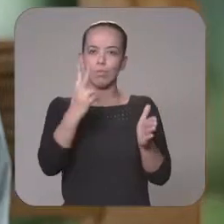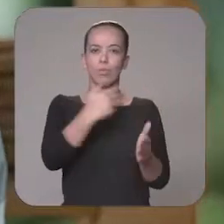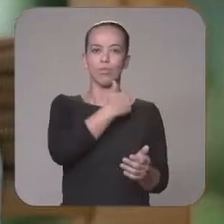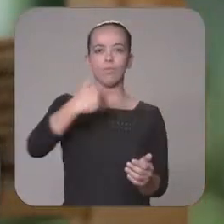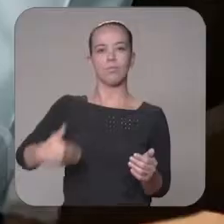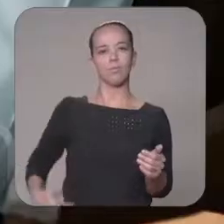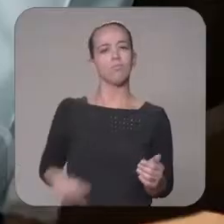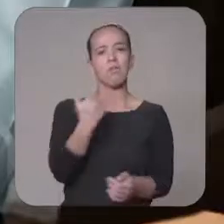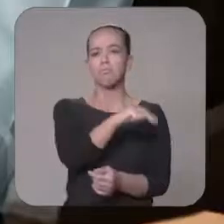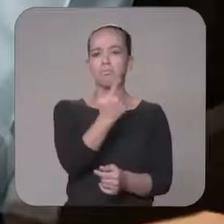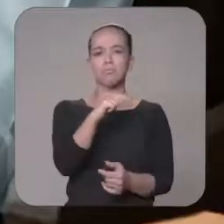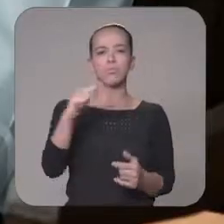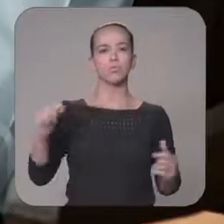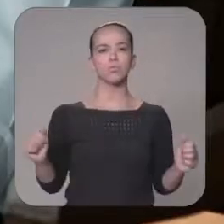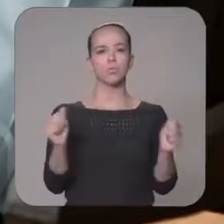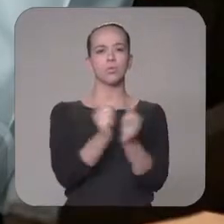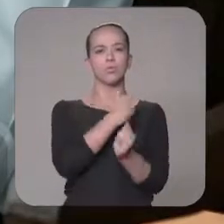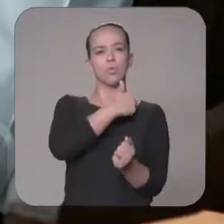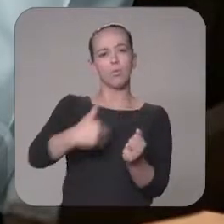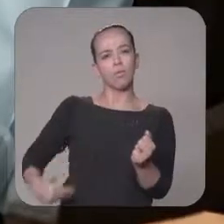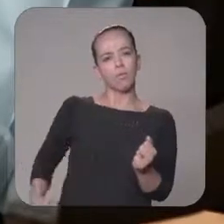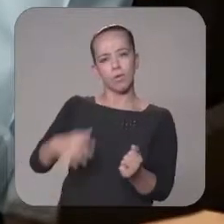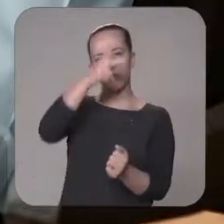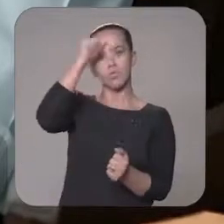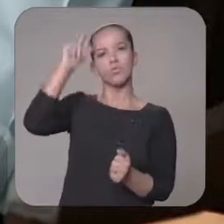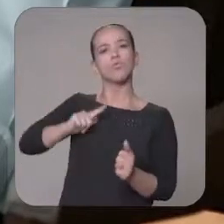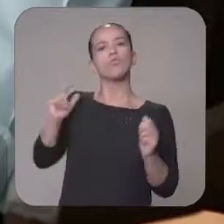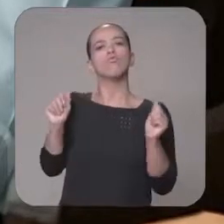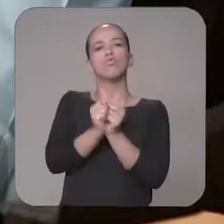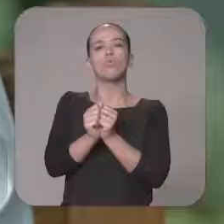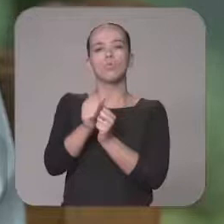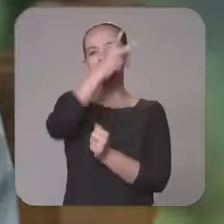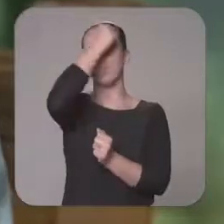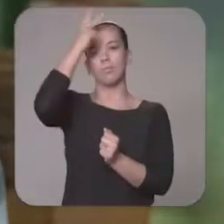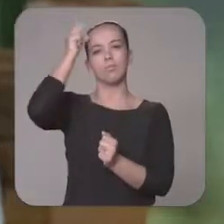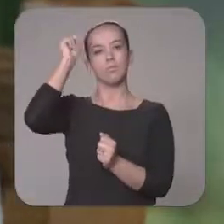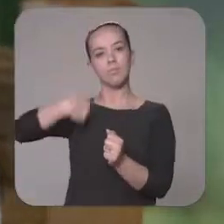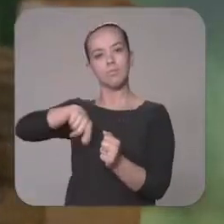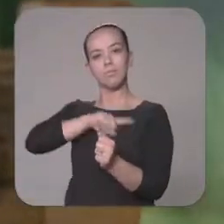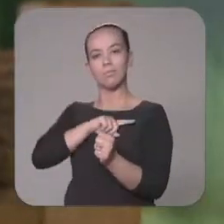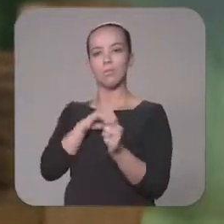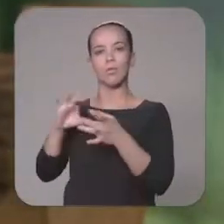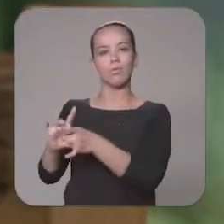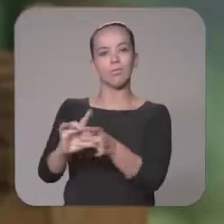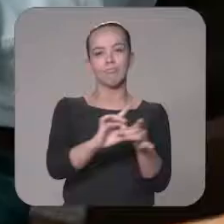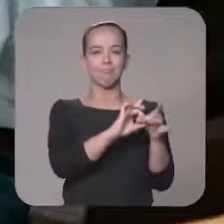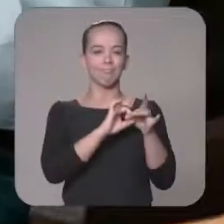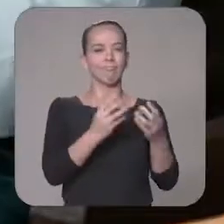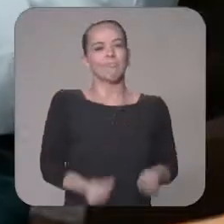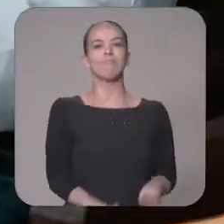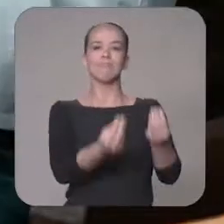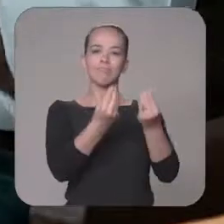dois governadores. E não tinha uma parceria do governo do estado com as prefeituras. A nossa harmonia